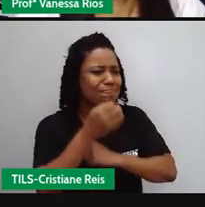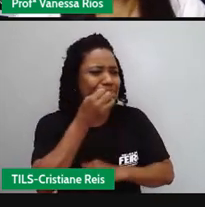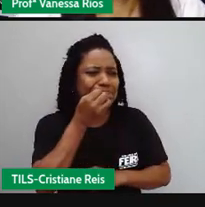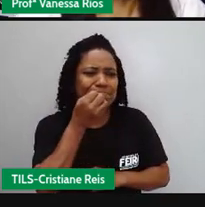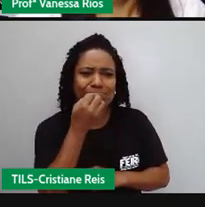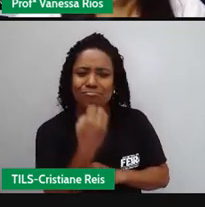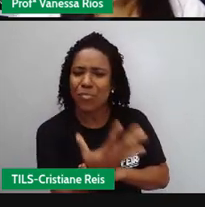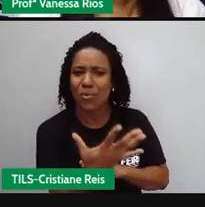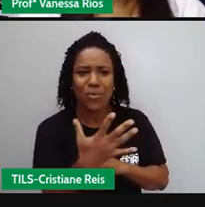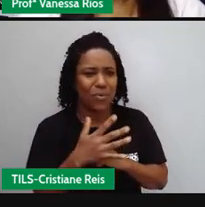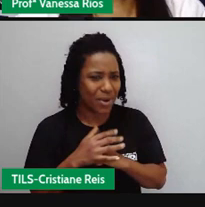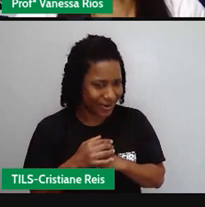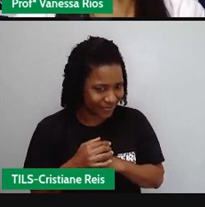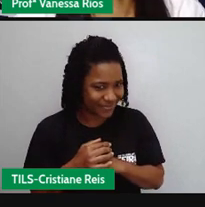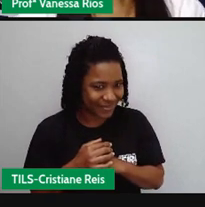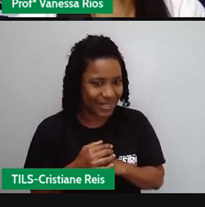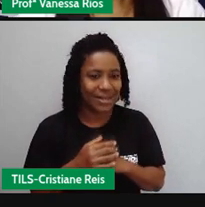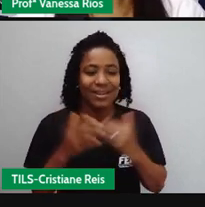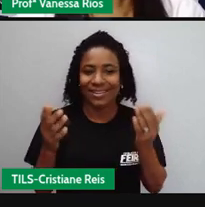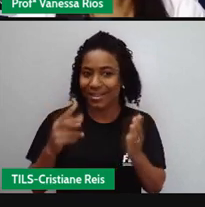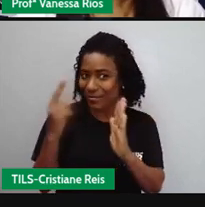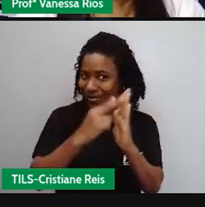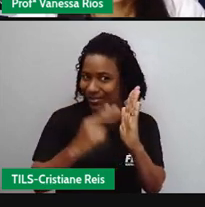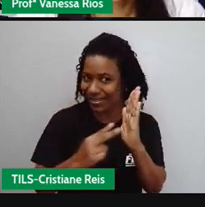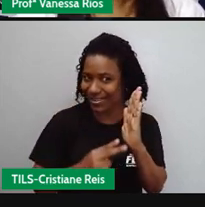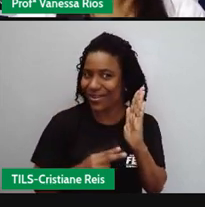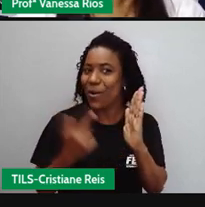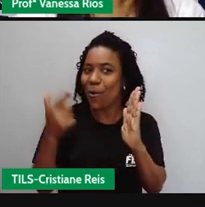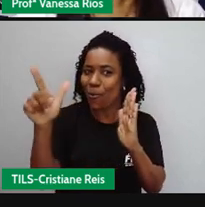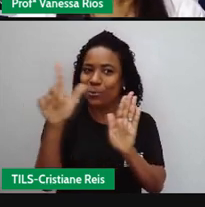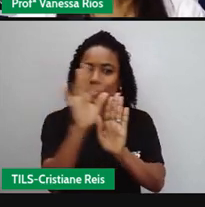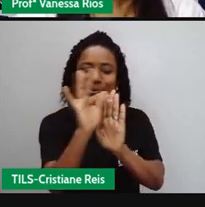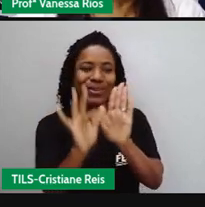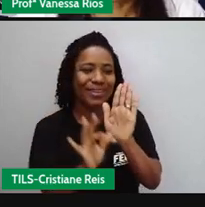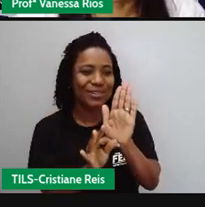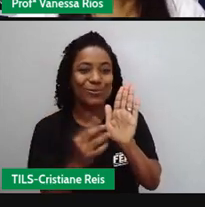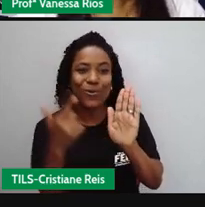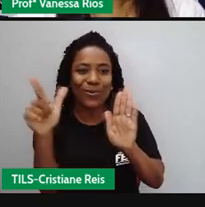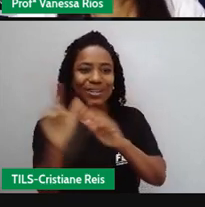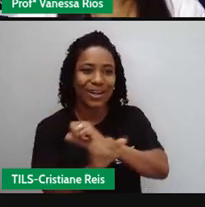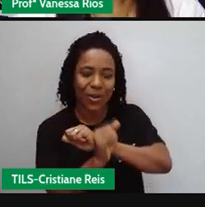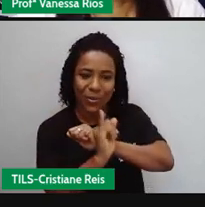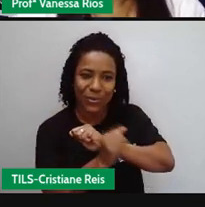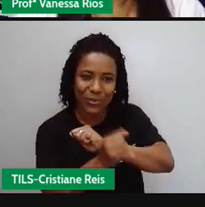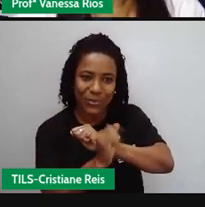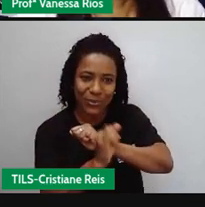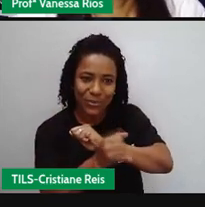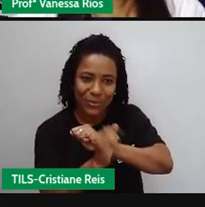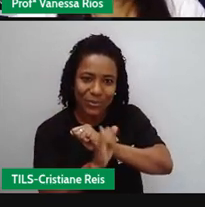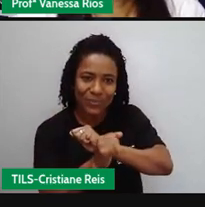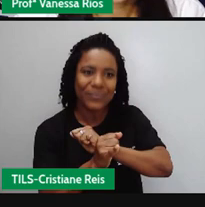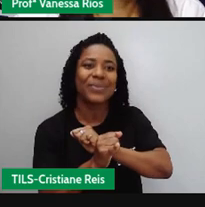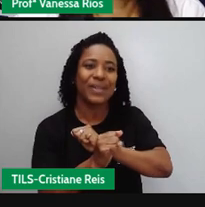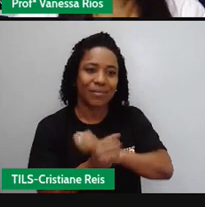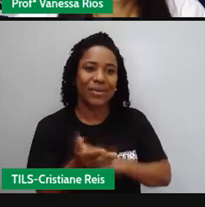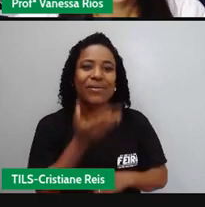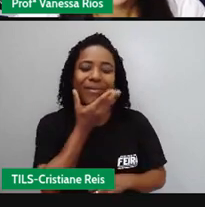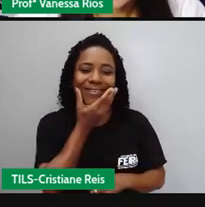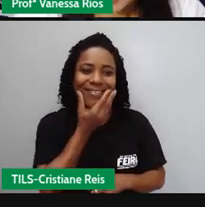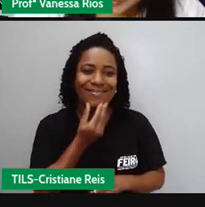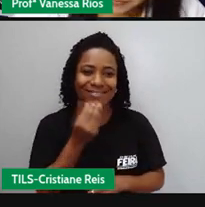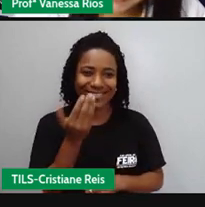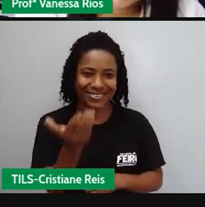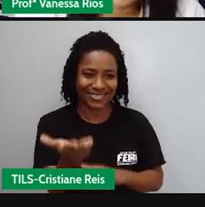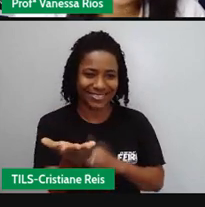e aí daqui a pouco a gente vai fazer a leitura de um outro texto, de uma outra crônica escrita aí por Luiz Fernando